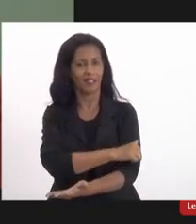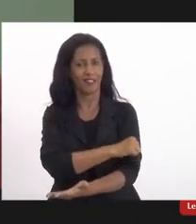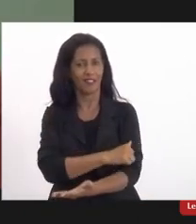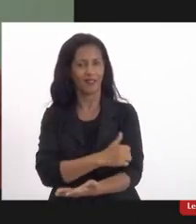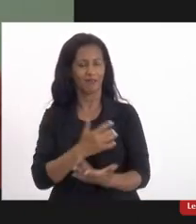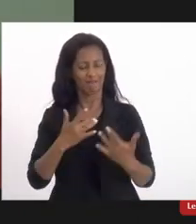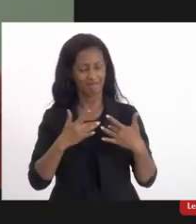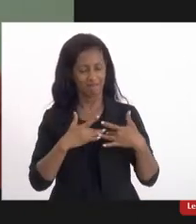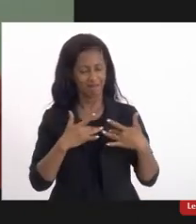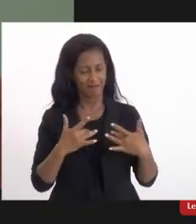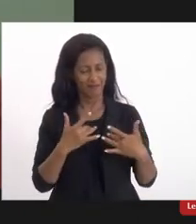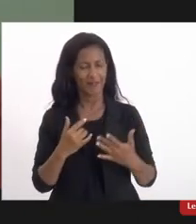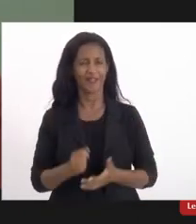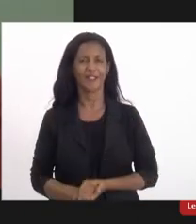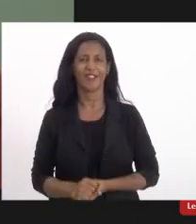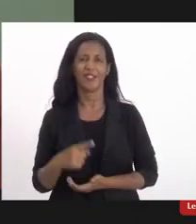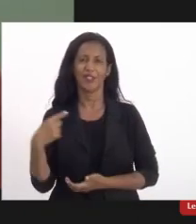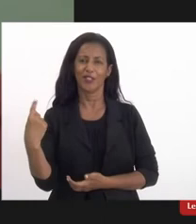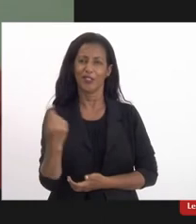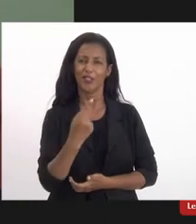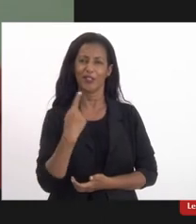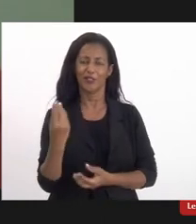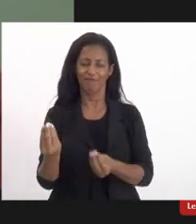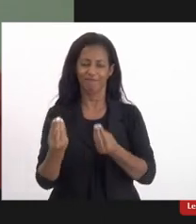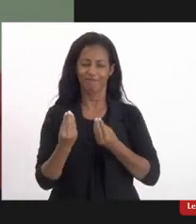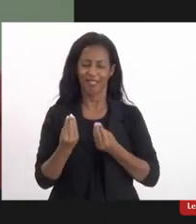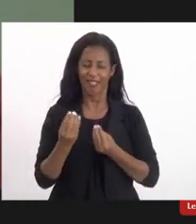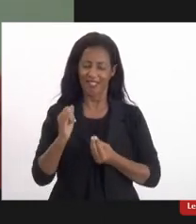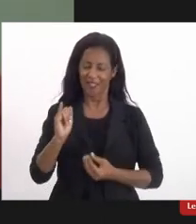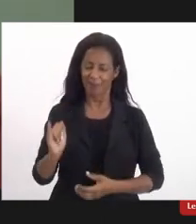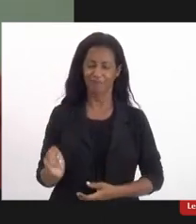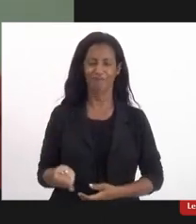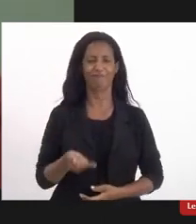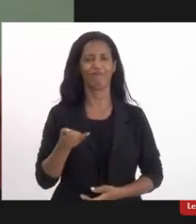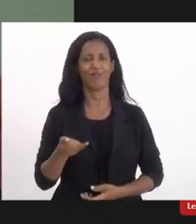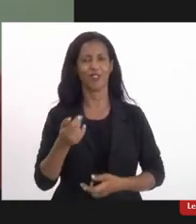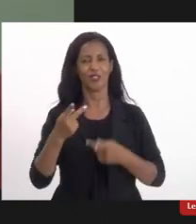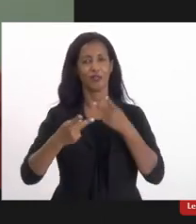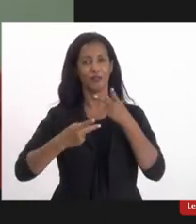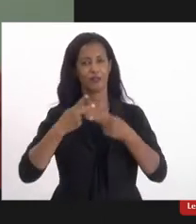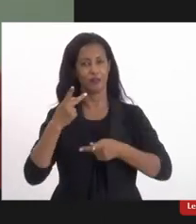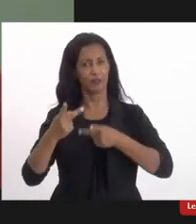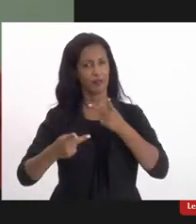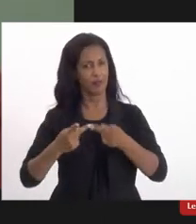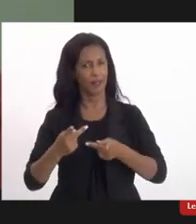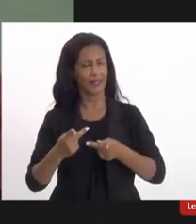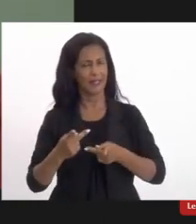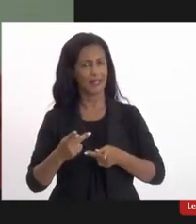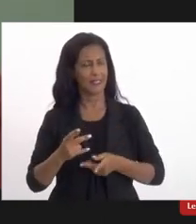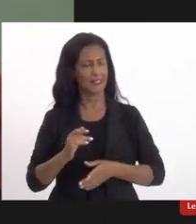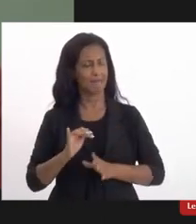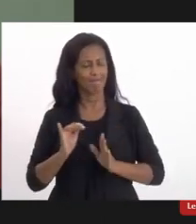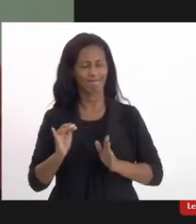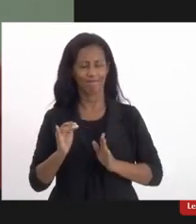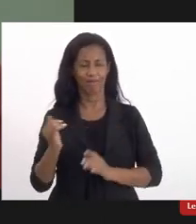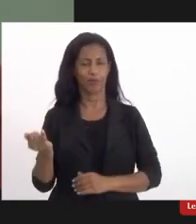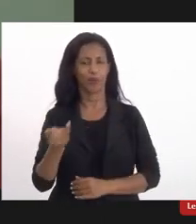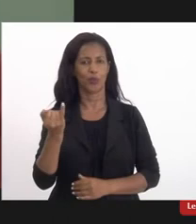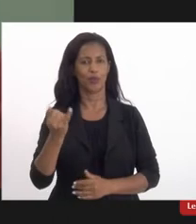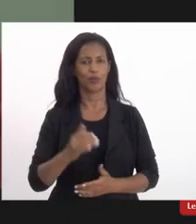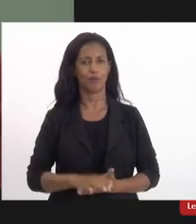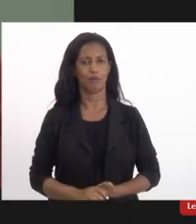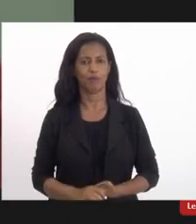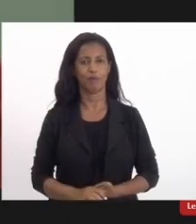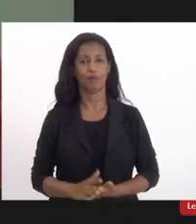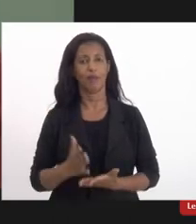sensibilidade de nos ter propiciado a oportunidade de fala, né, então, isso é vital. Agora,